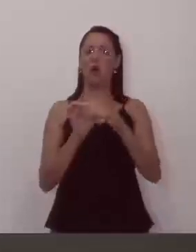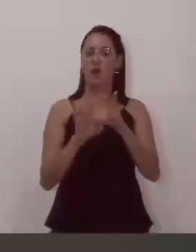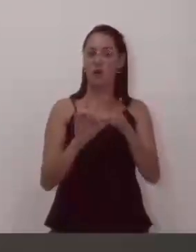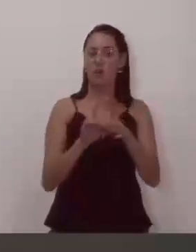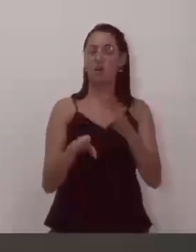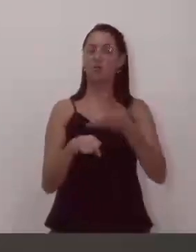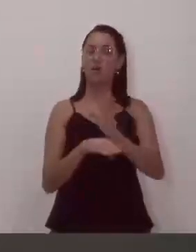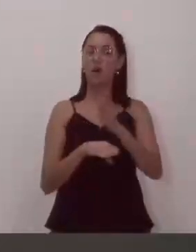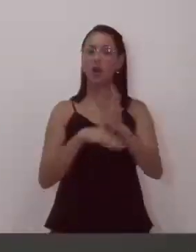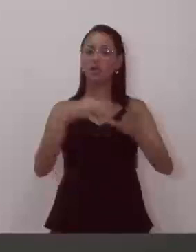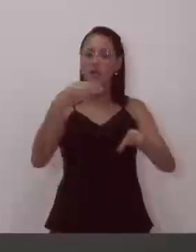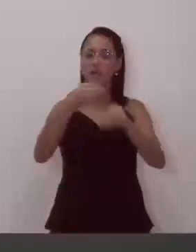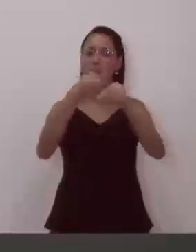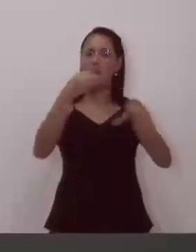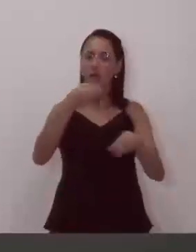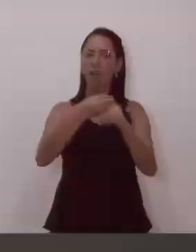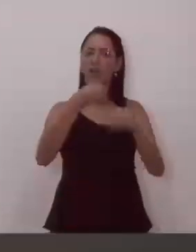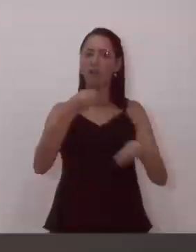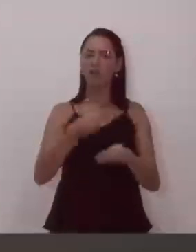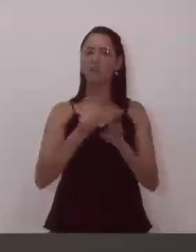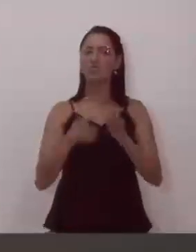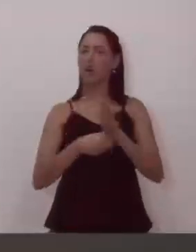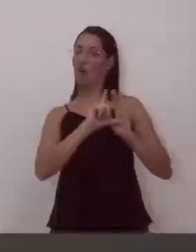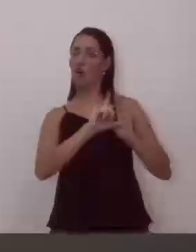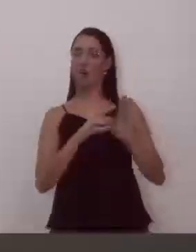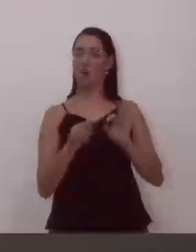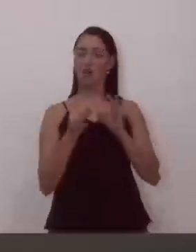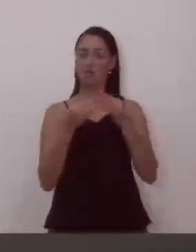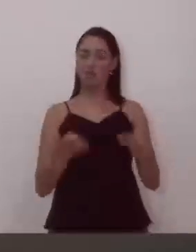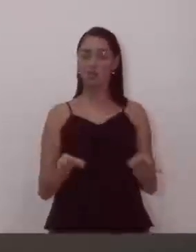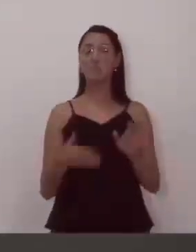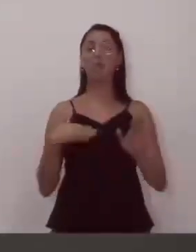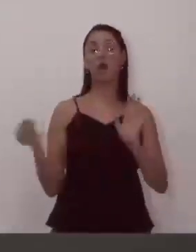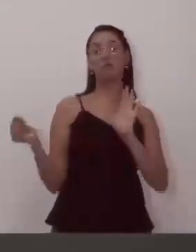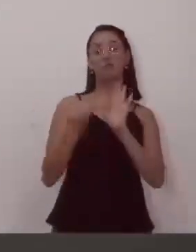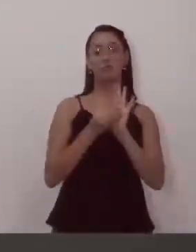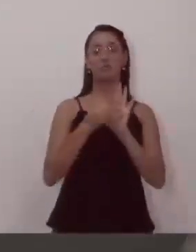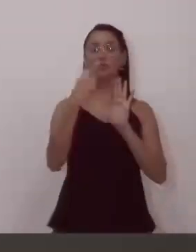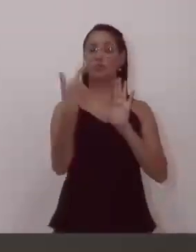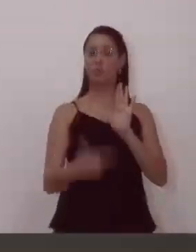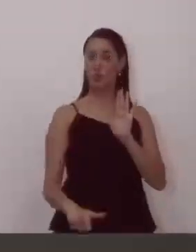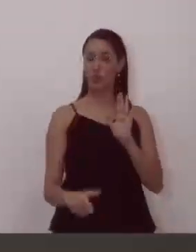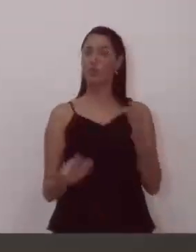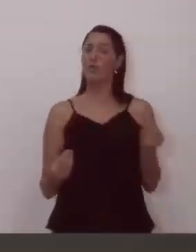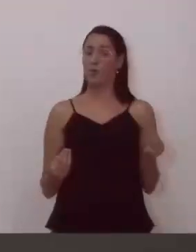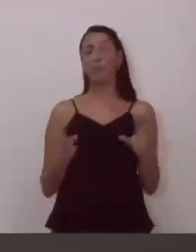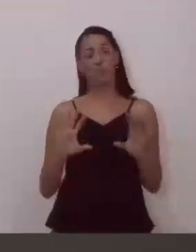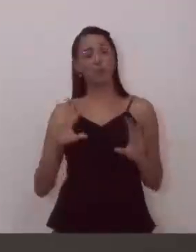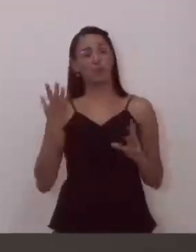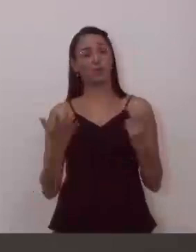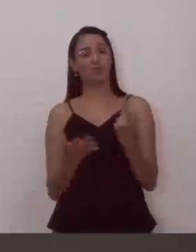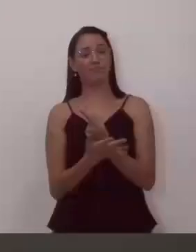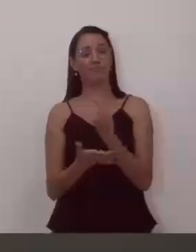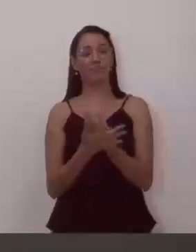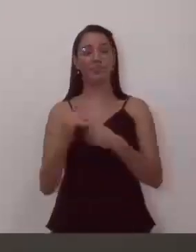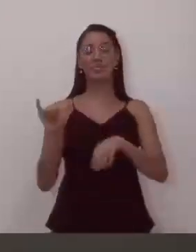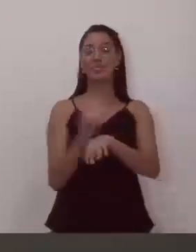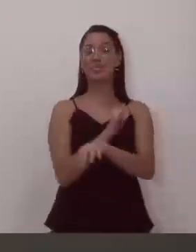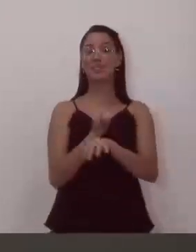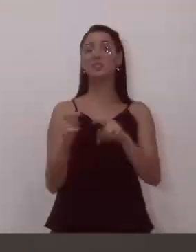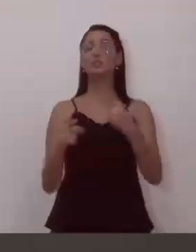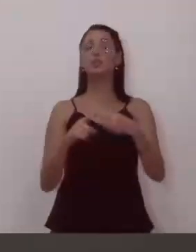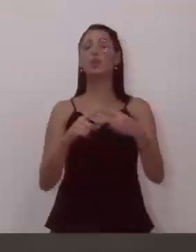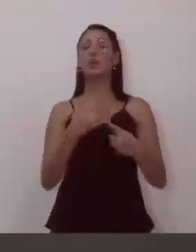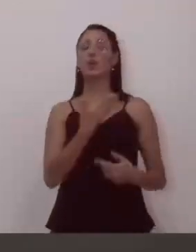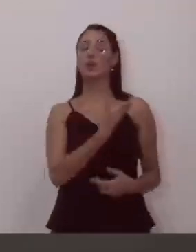essas emendas novamente, emendas que já foram derrubadas no plano de mobilidade, eu acho que é um erro estratégico do governo, e ele está